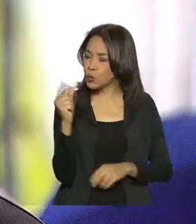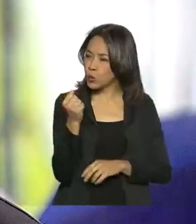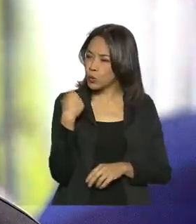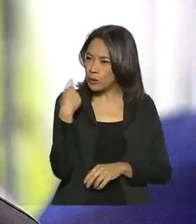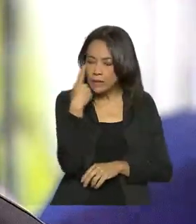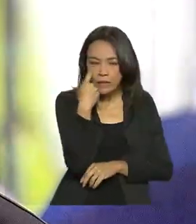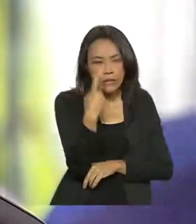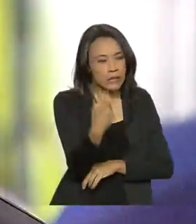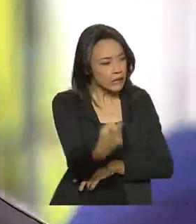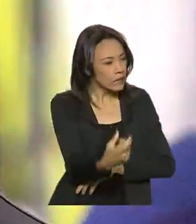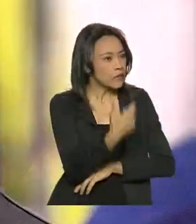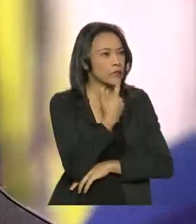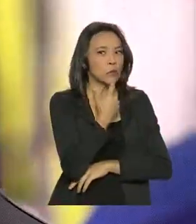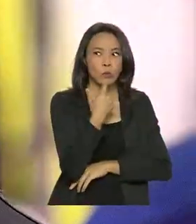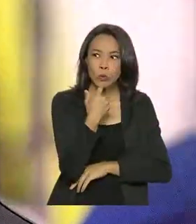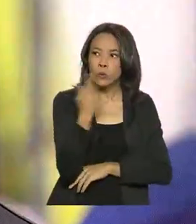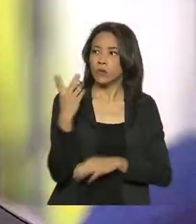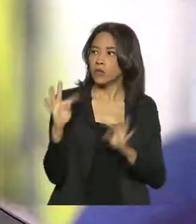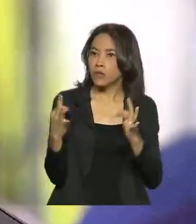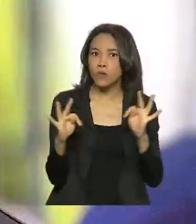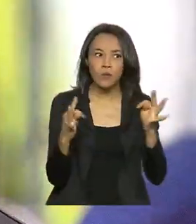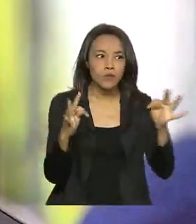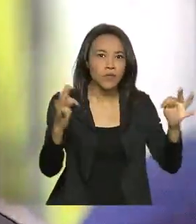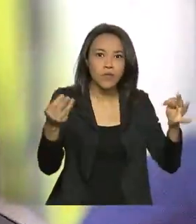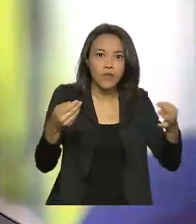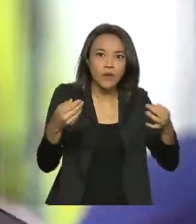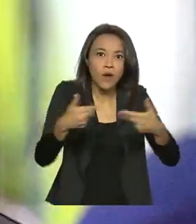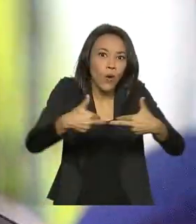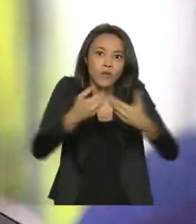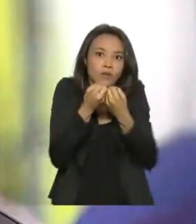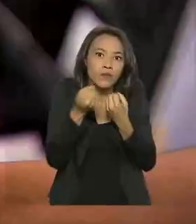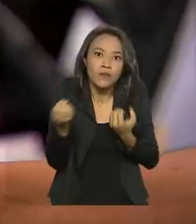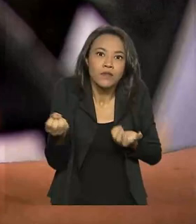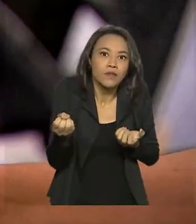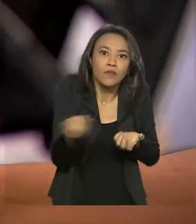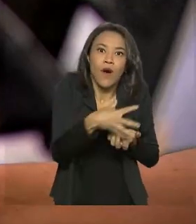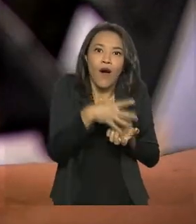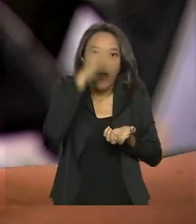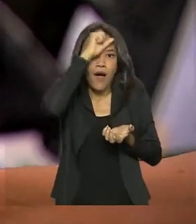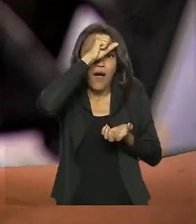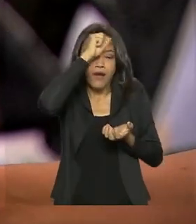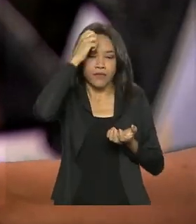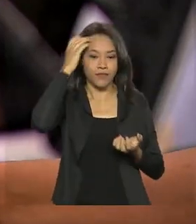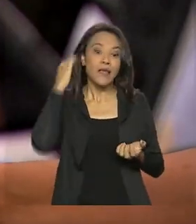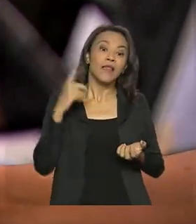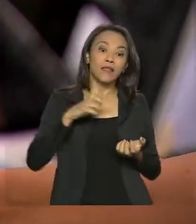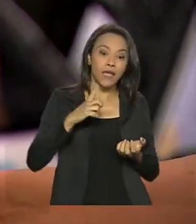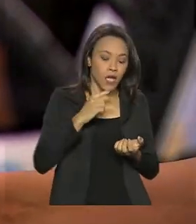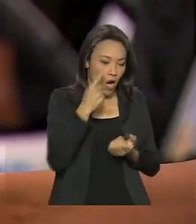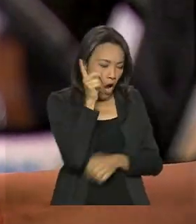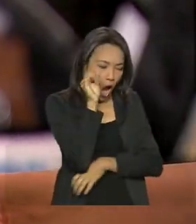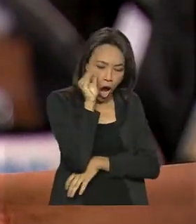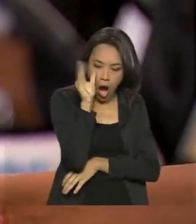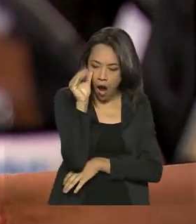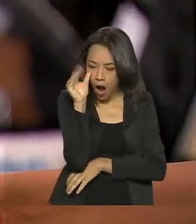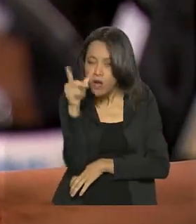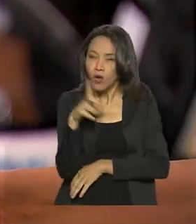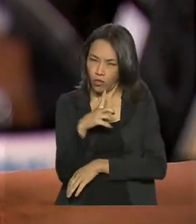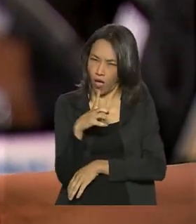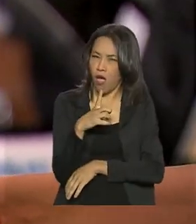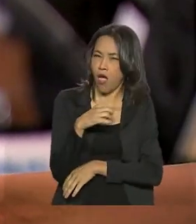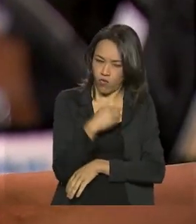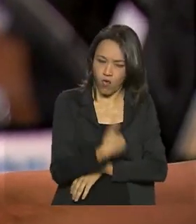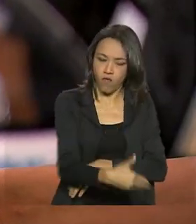tecnologia, coisas novas, sabe, para se aprender. Muitas curiosidades que eu ainda tenho, que eu ainda vou